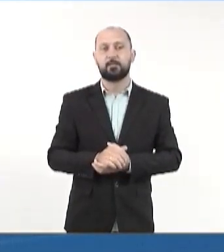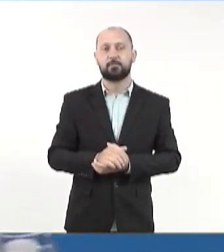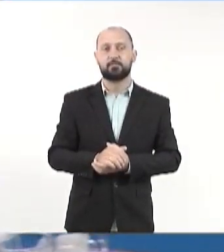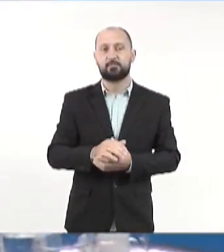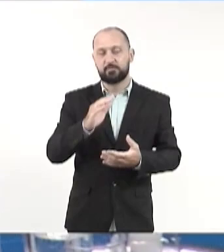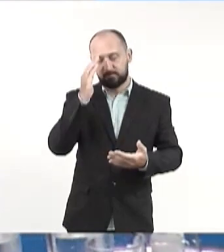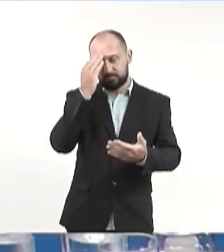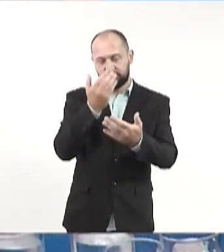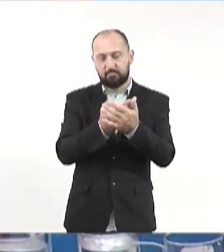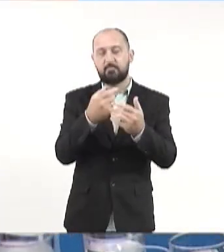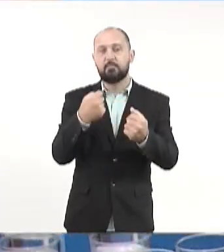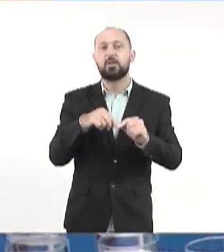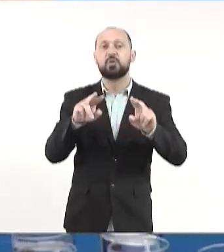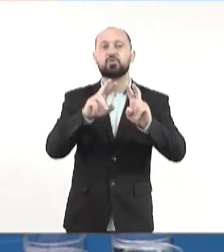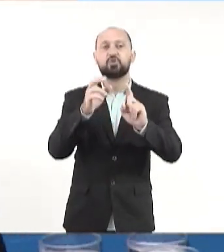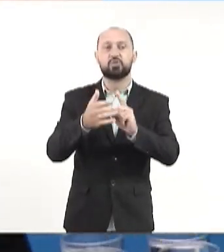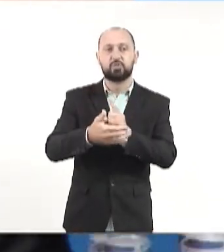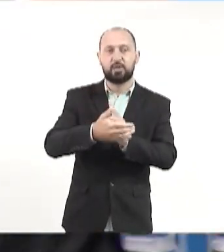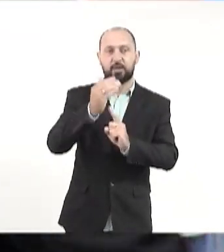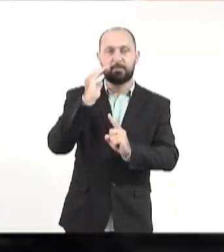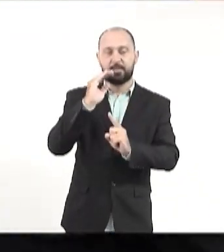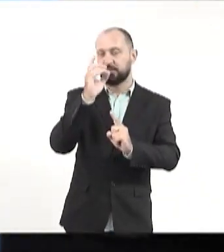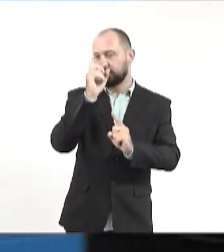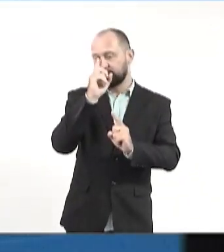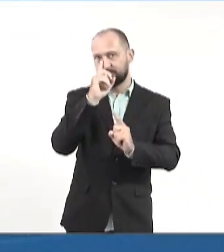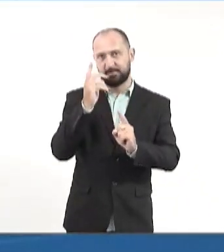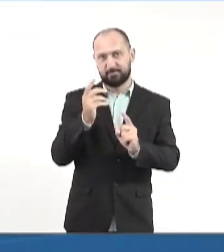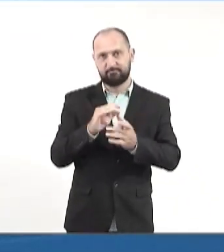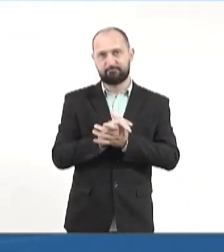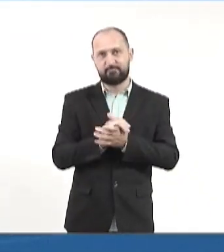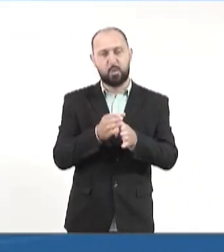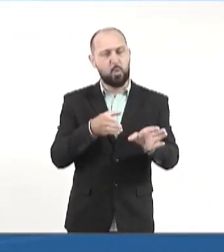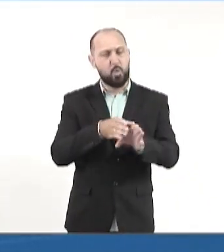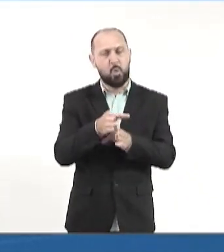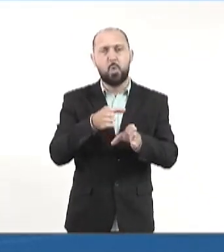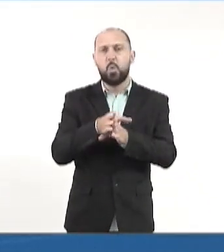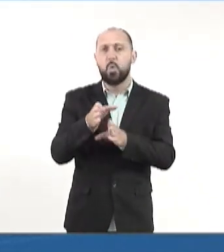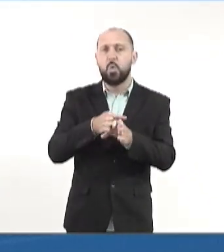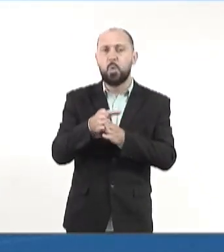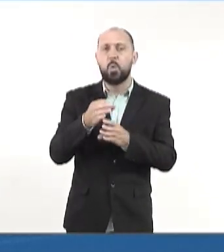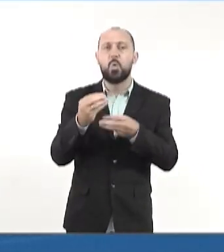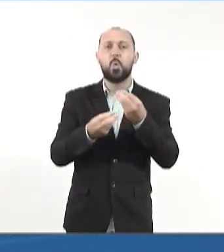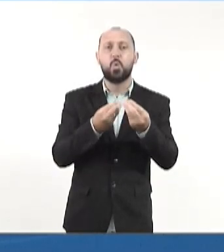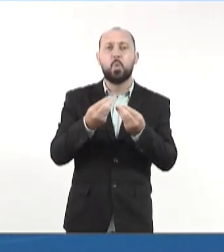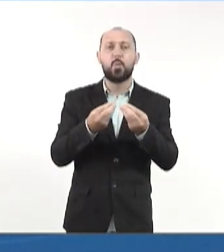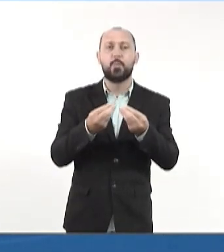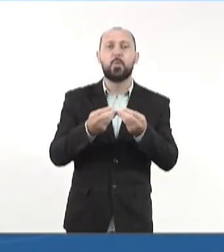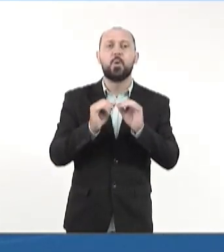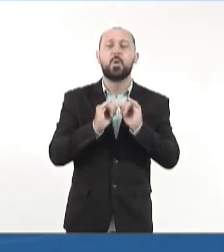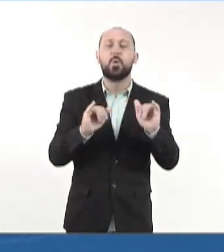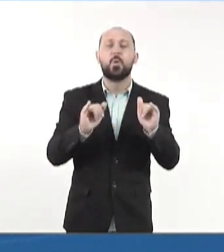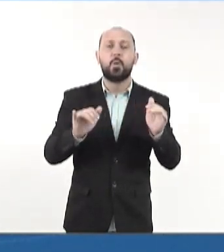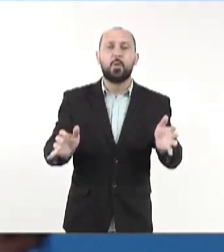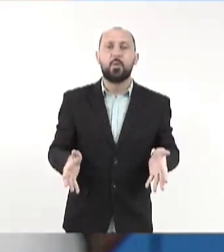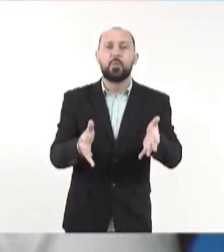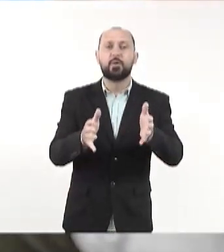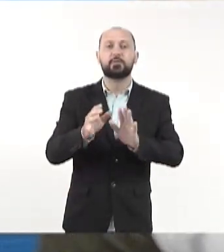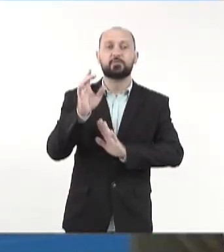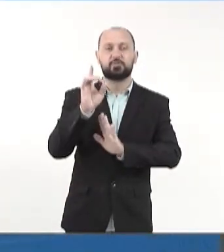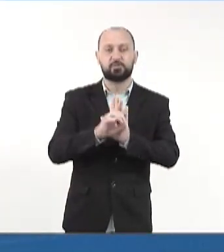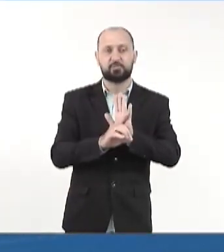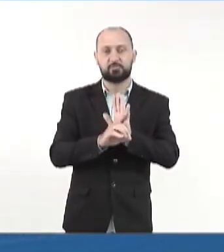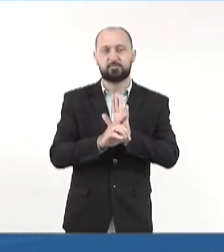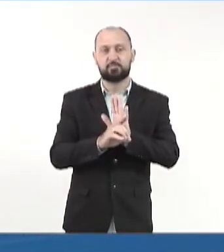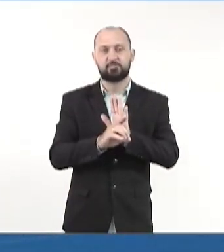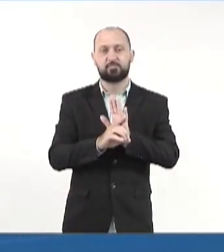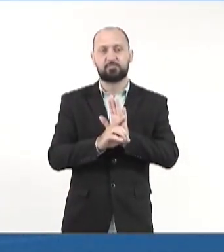acredito que a gente tem que dar visibilidade a essas mães, como também orientá-las, como também promover os